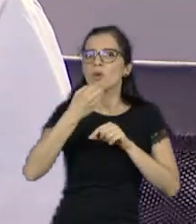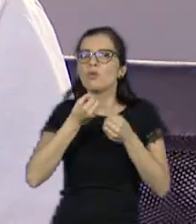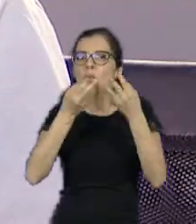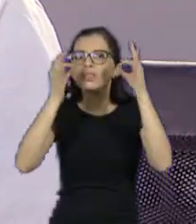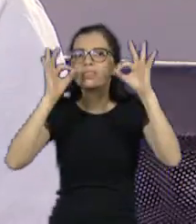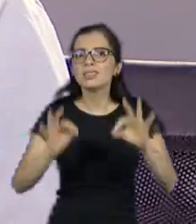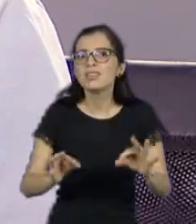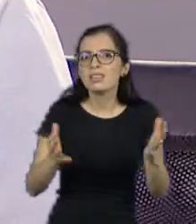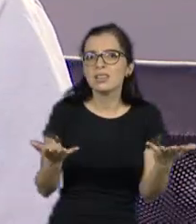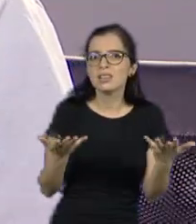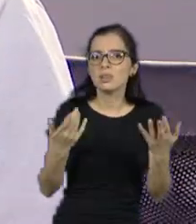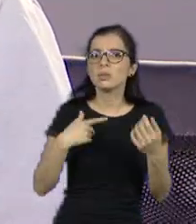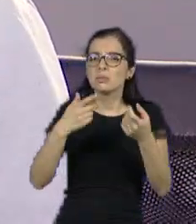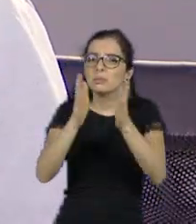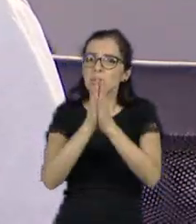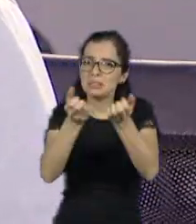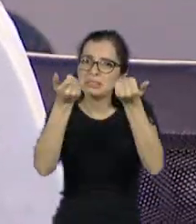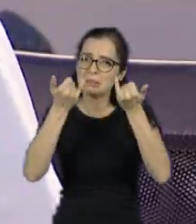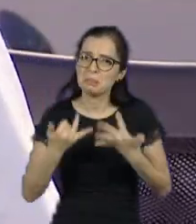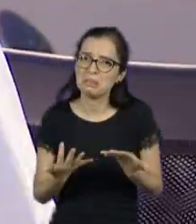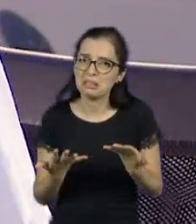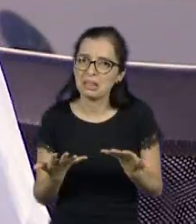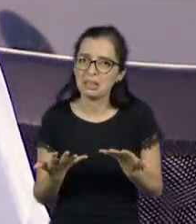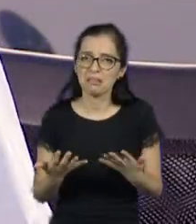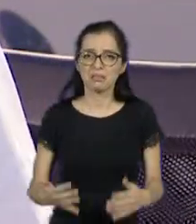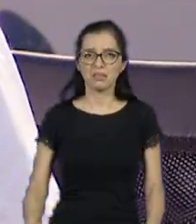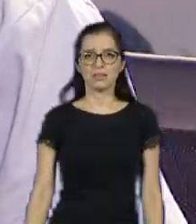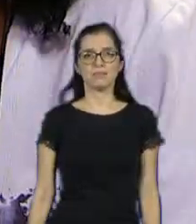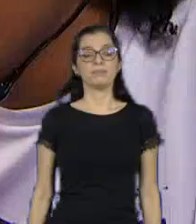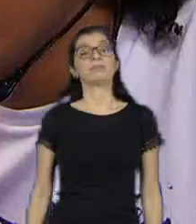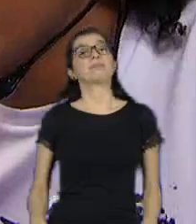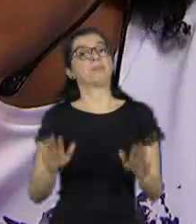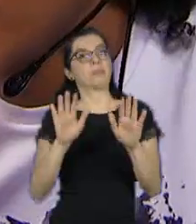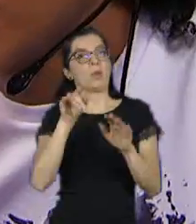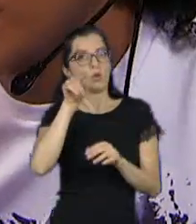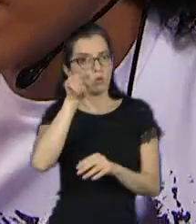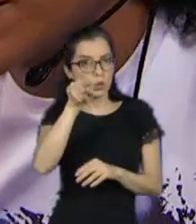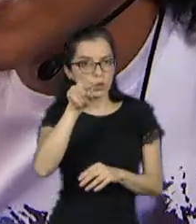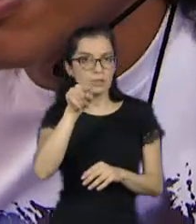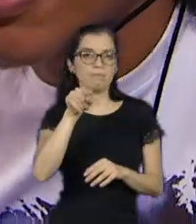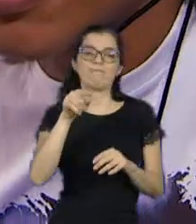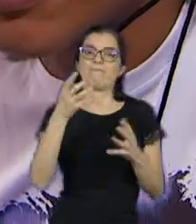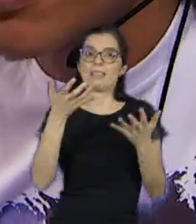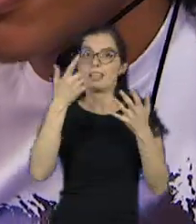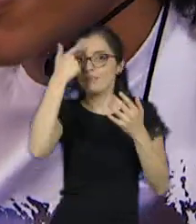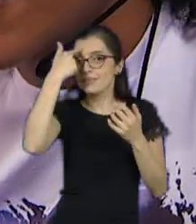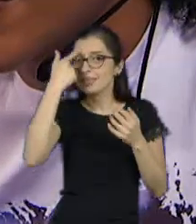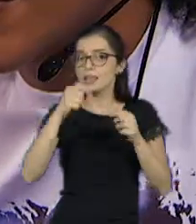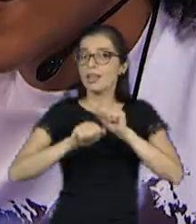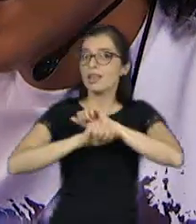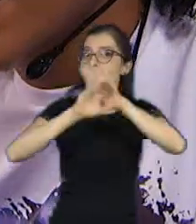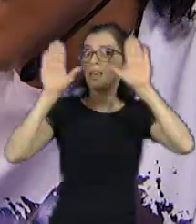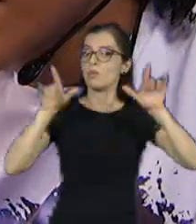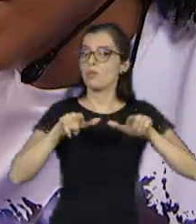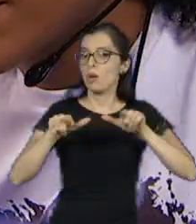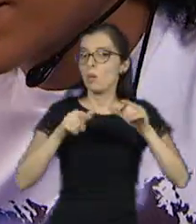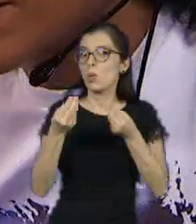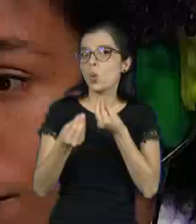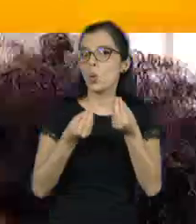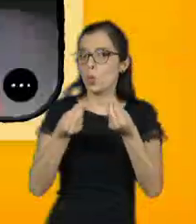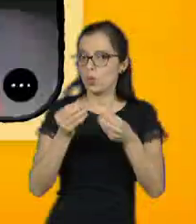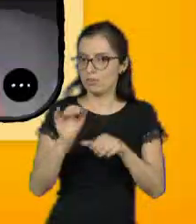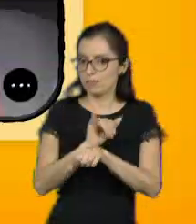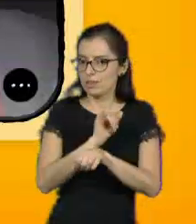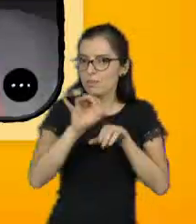Tomara que ele explique isso. Se você tá atrás de clareza pro seu trabalho, é importante você desenvolver filtros de